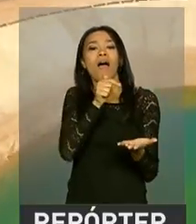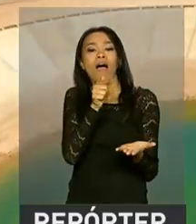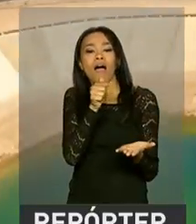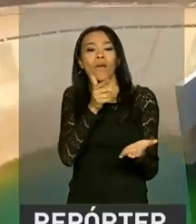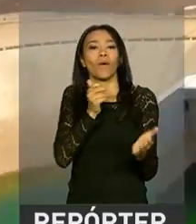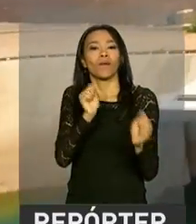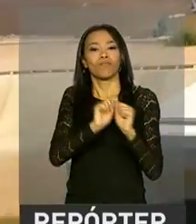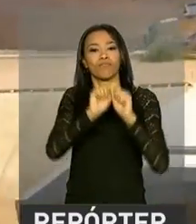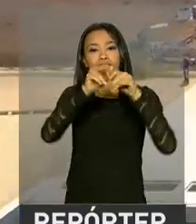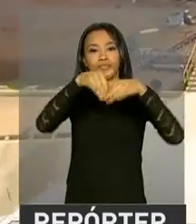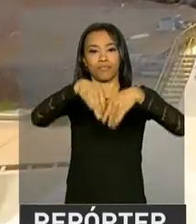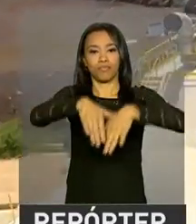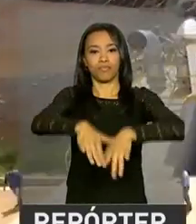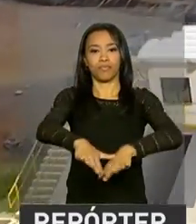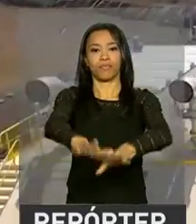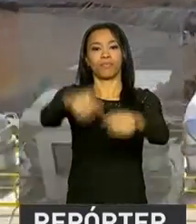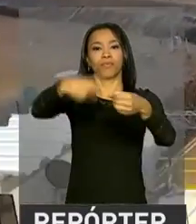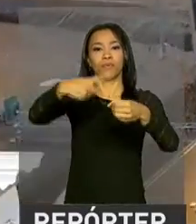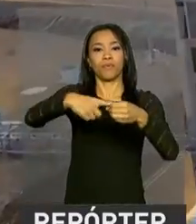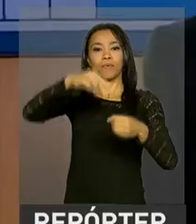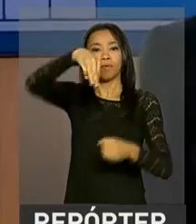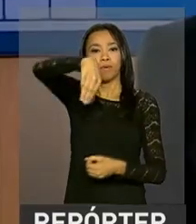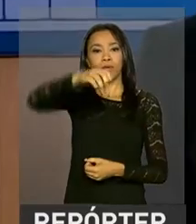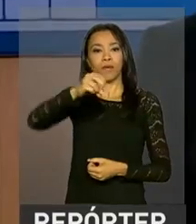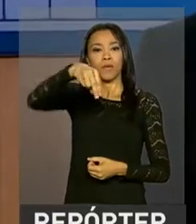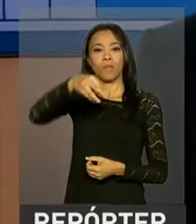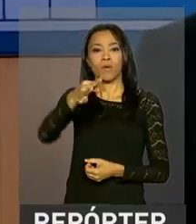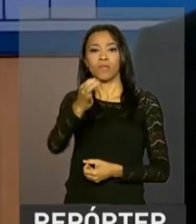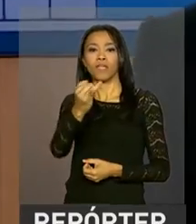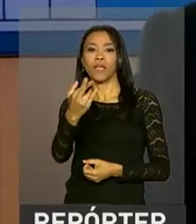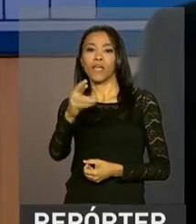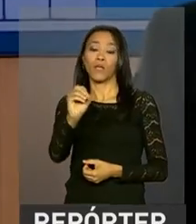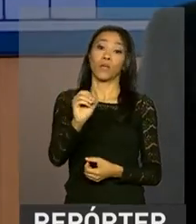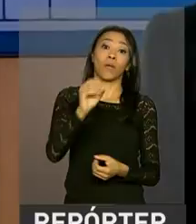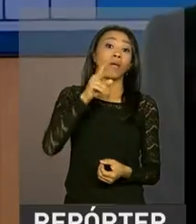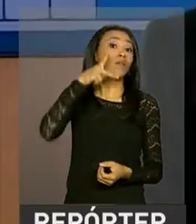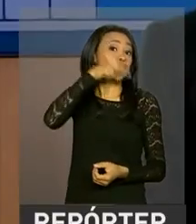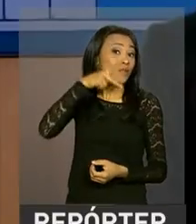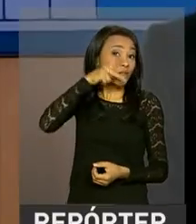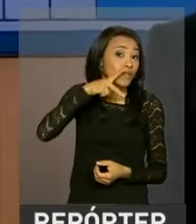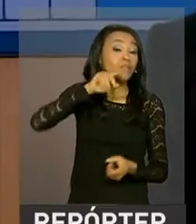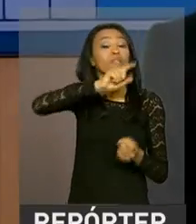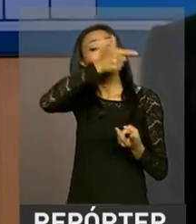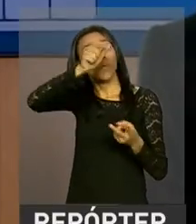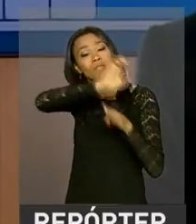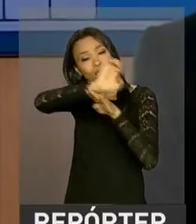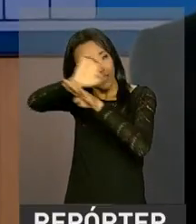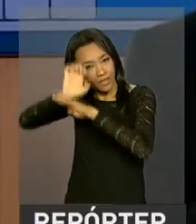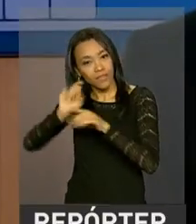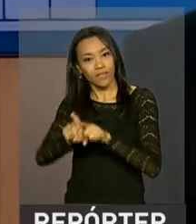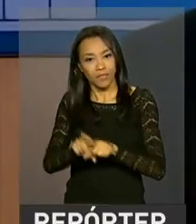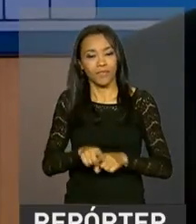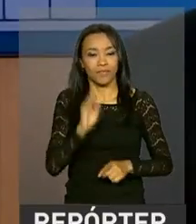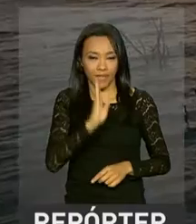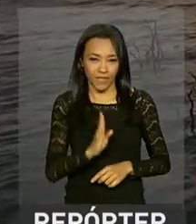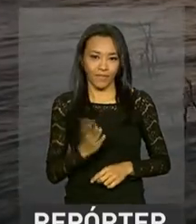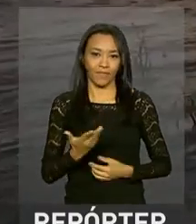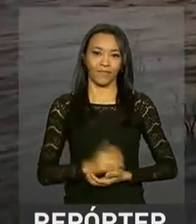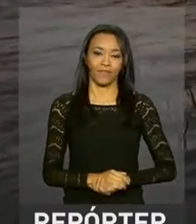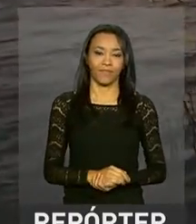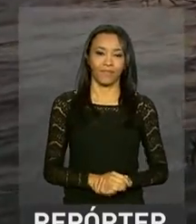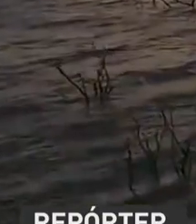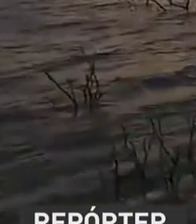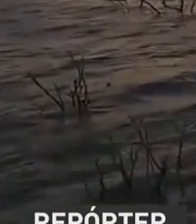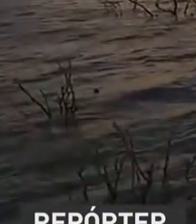água em Monteiro, para alimentar a Paraíba e depois outros estados brasileiros. Grande abraço!